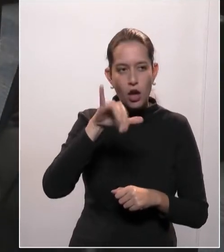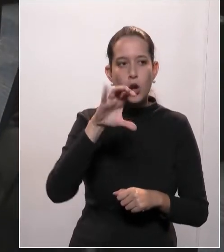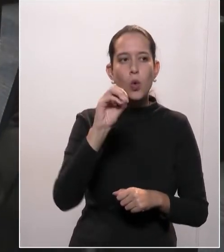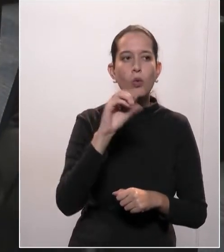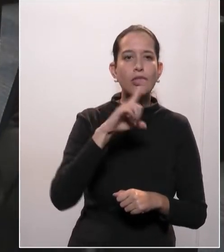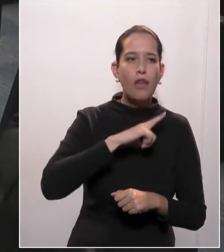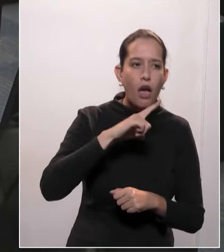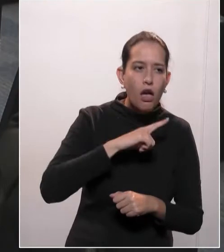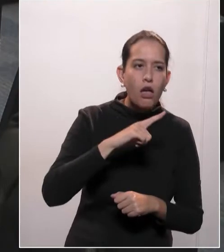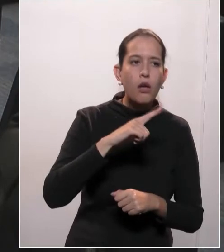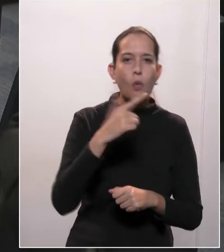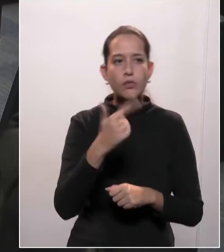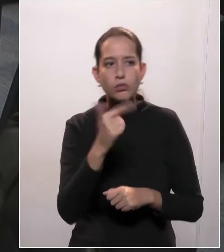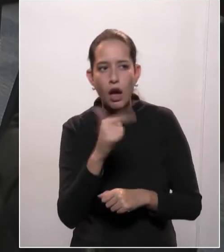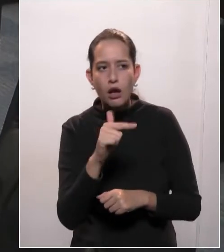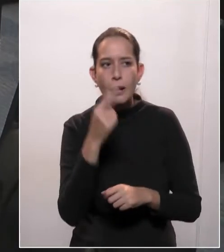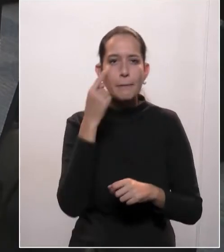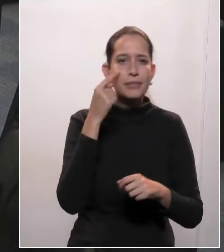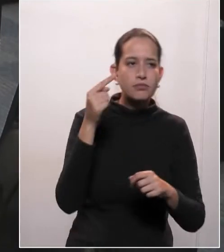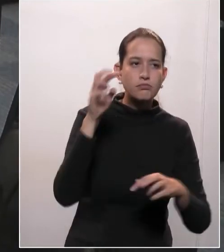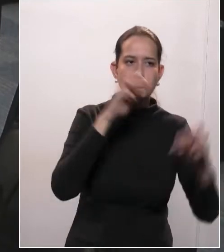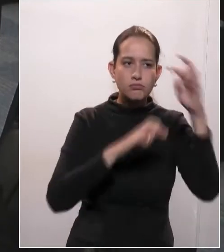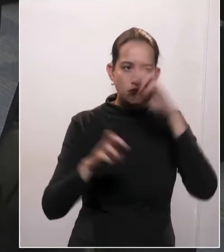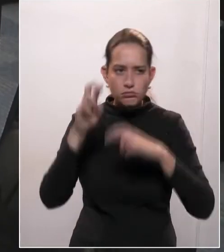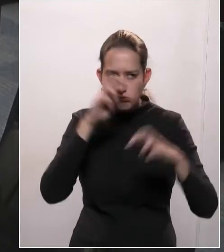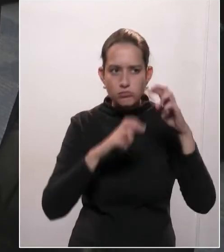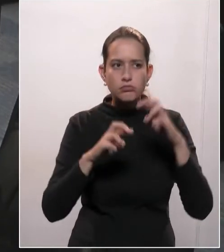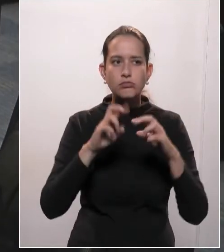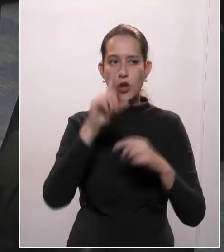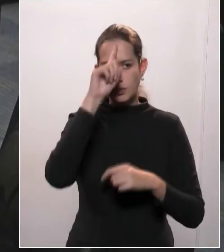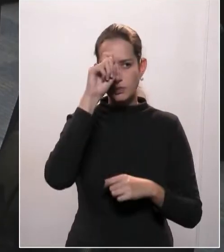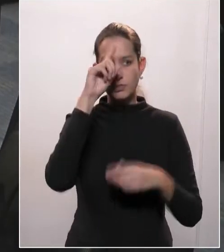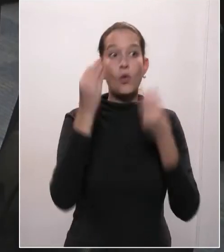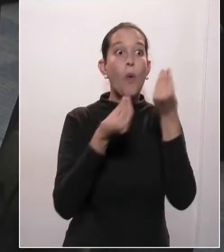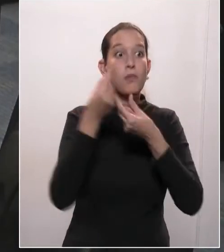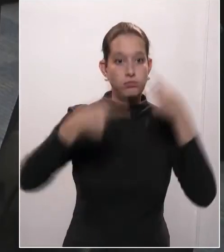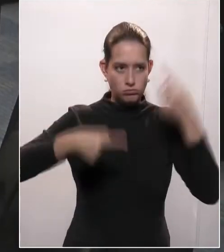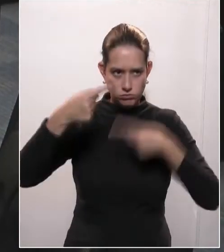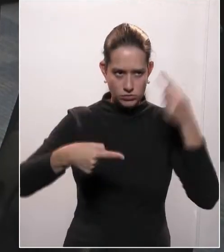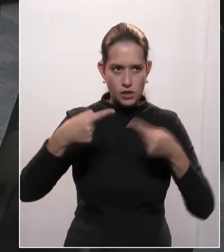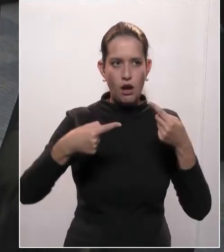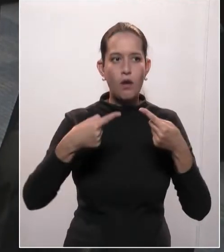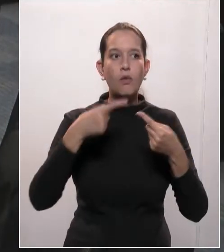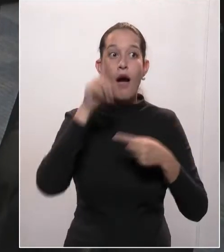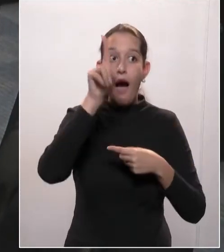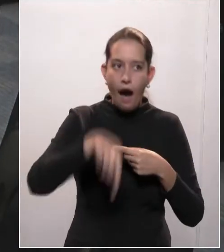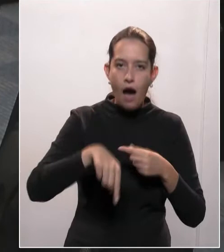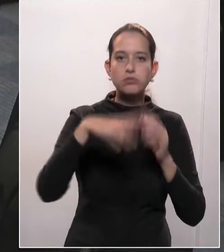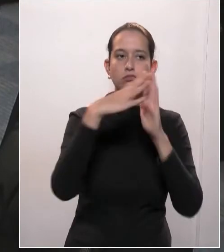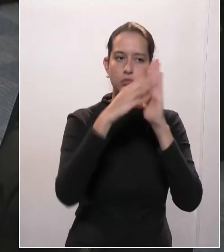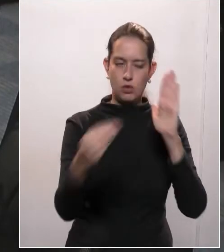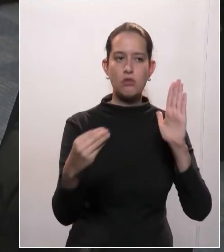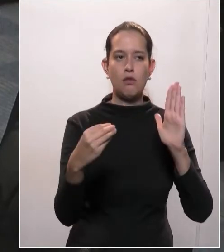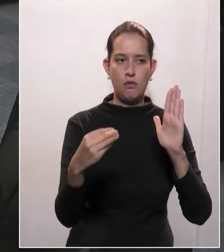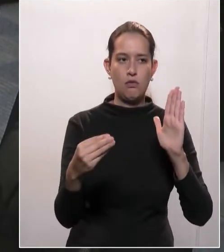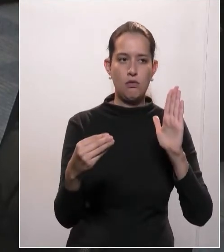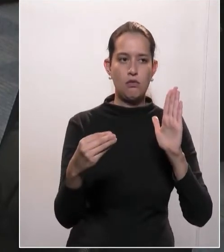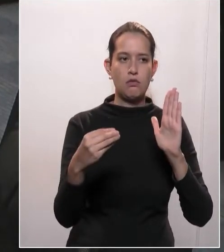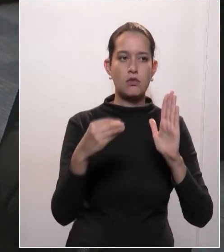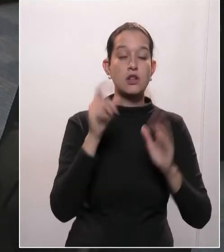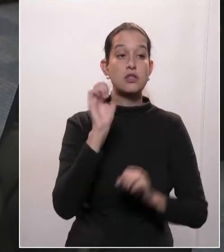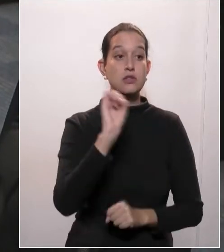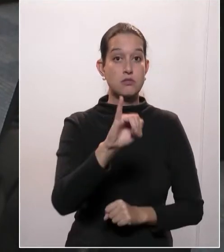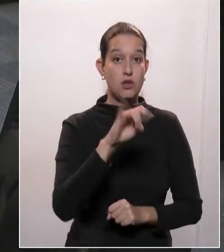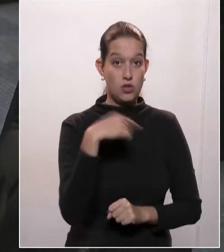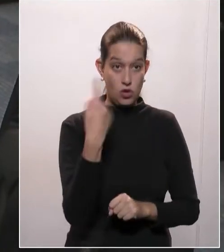políticos, somos exemplos para muitas pessoas. Eu acho também que a paralisação dos trabalhos aqui na casa é um sinal para a população da nossa